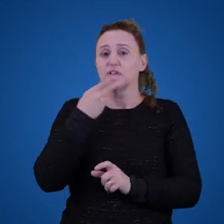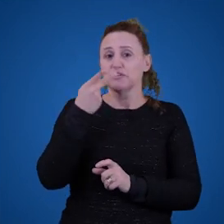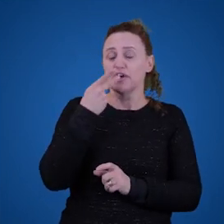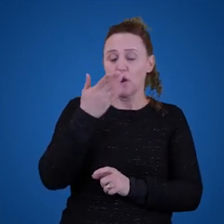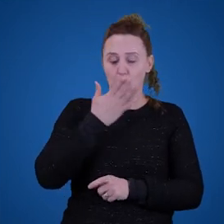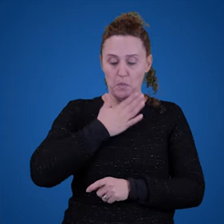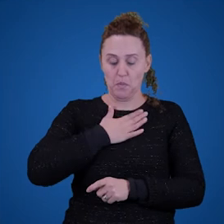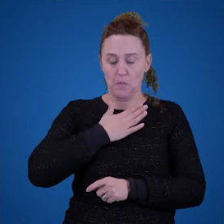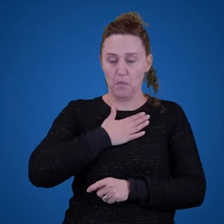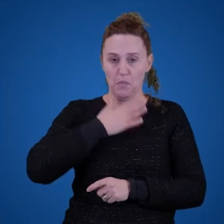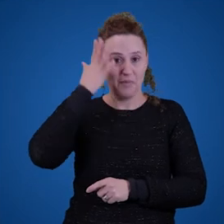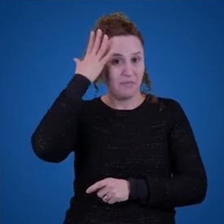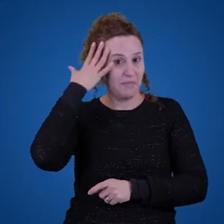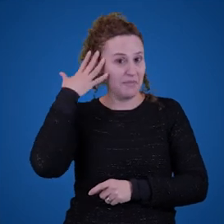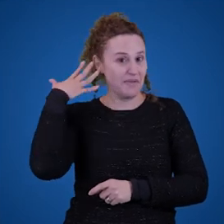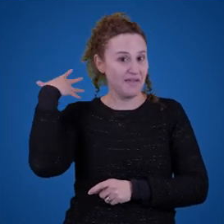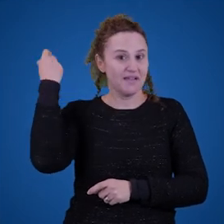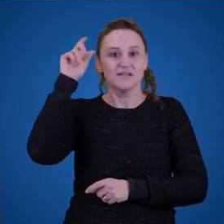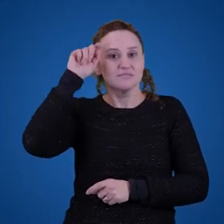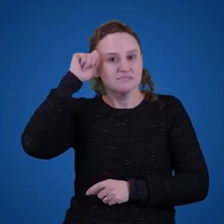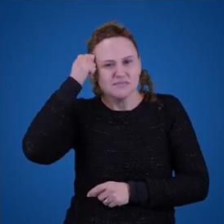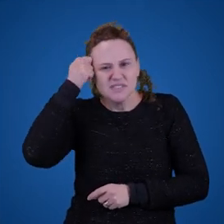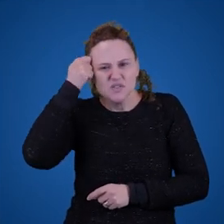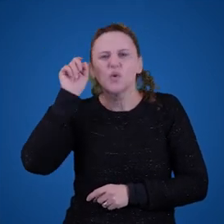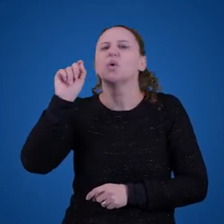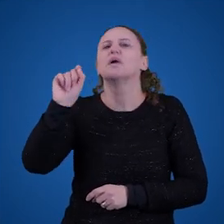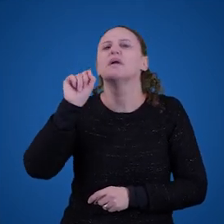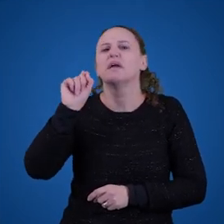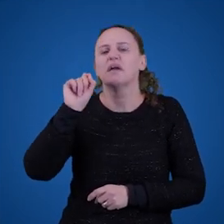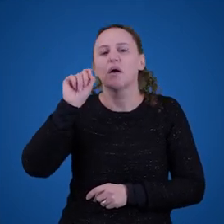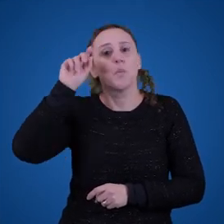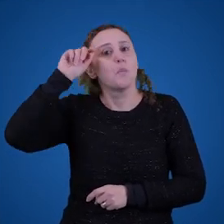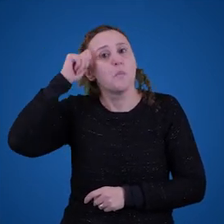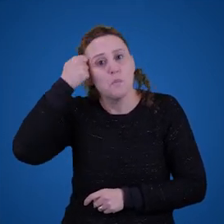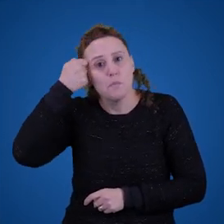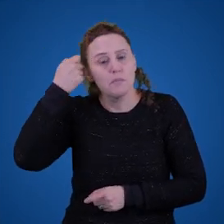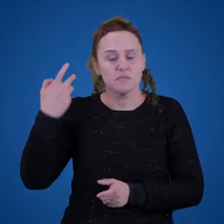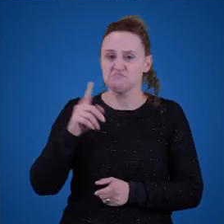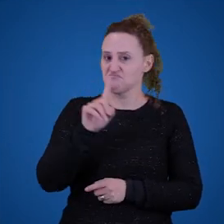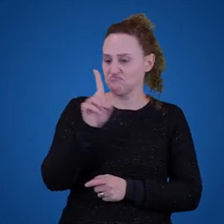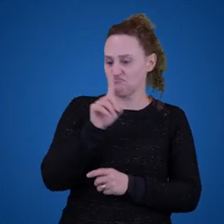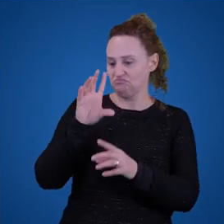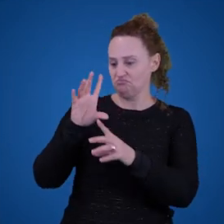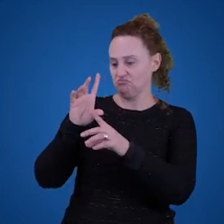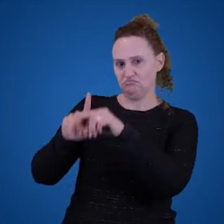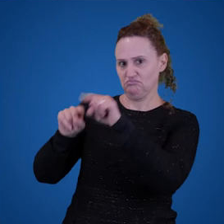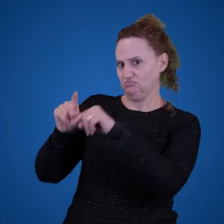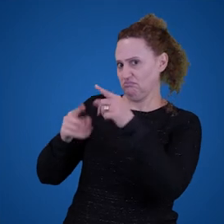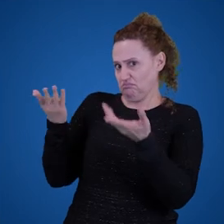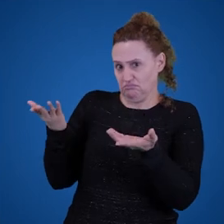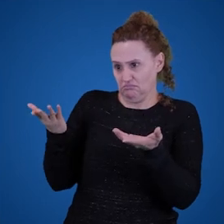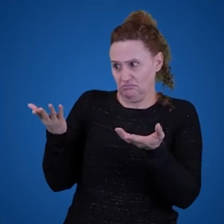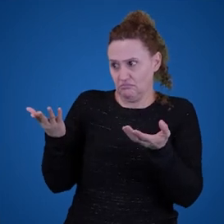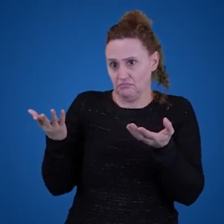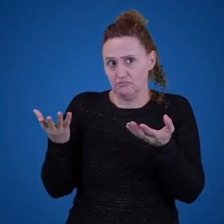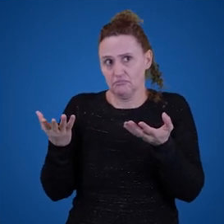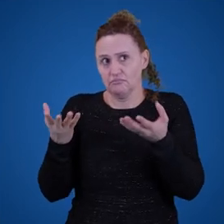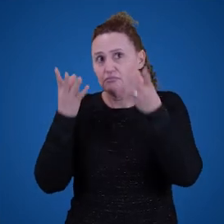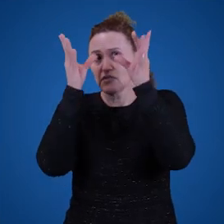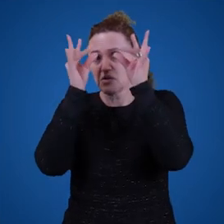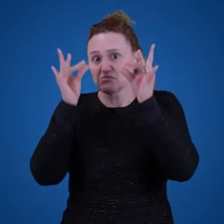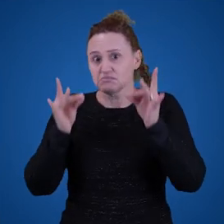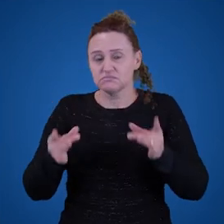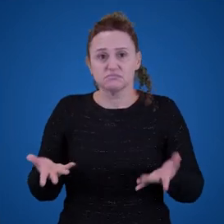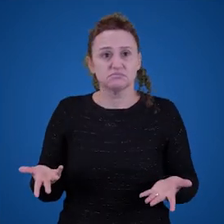verdade? E não é um objeto. Você não vê o preto por aí. Parece que o preto é uma propriedade, ou seja, uma qualidade do meu